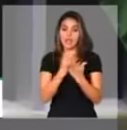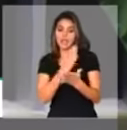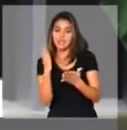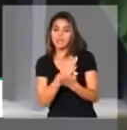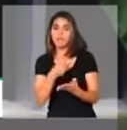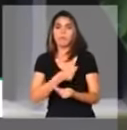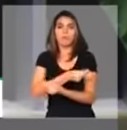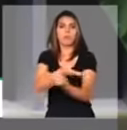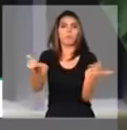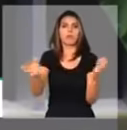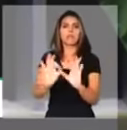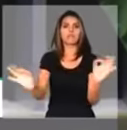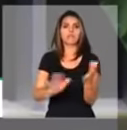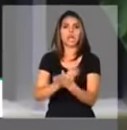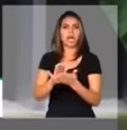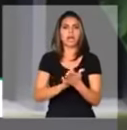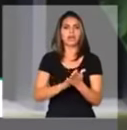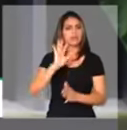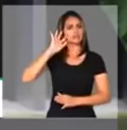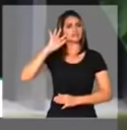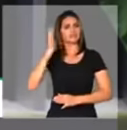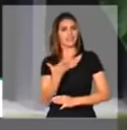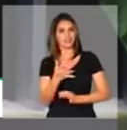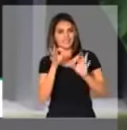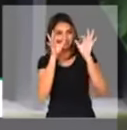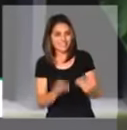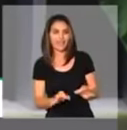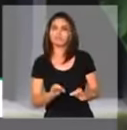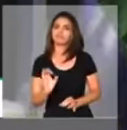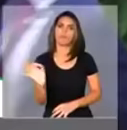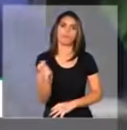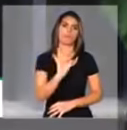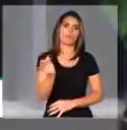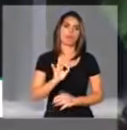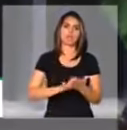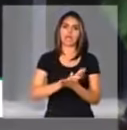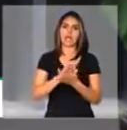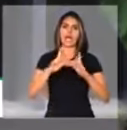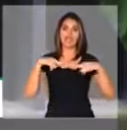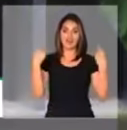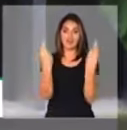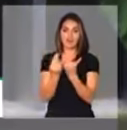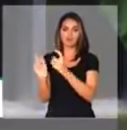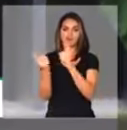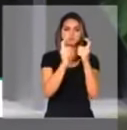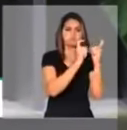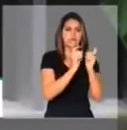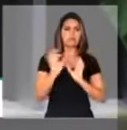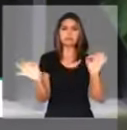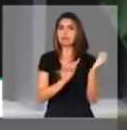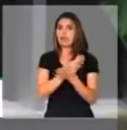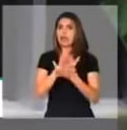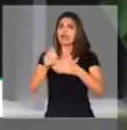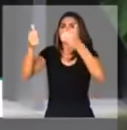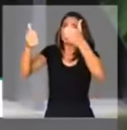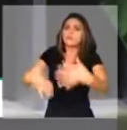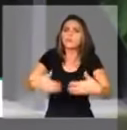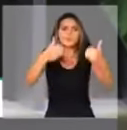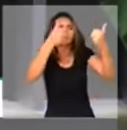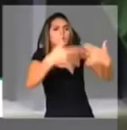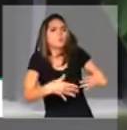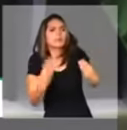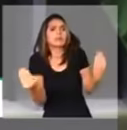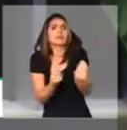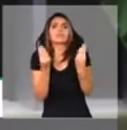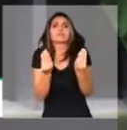entregues, decisões não foram tomadas, reuniões não foram feitas, explicações não foram dadas pelo